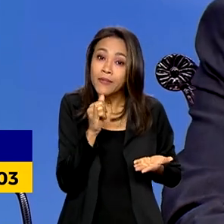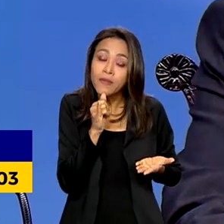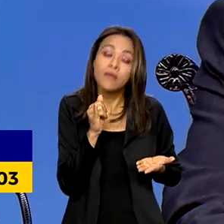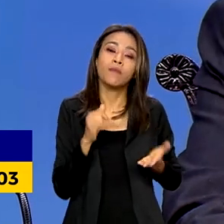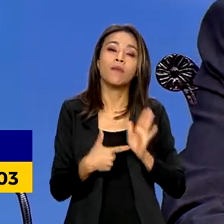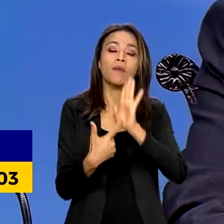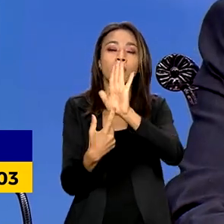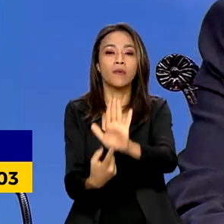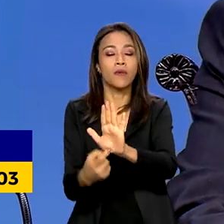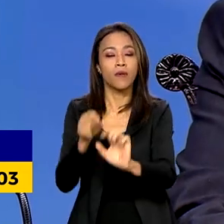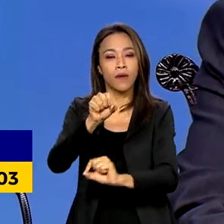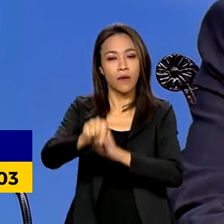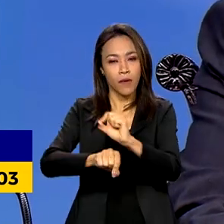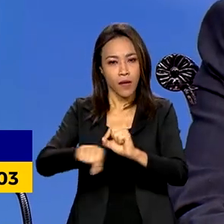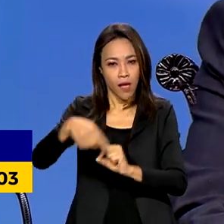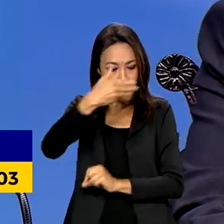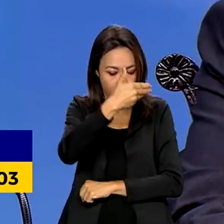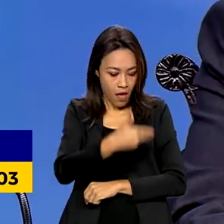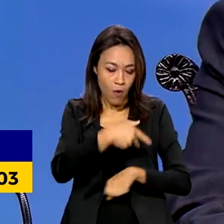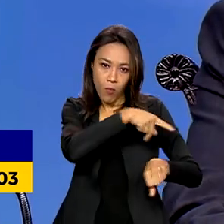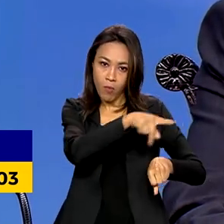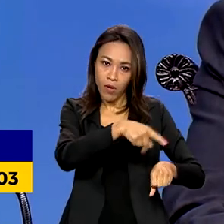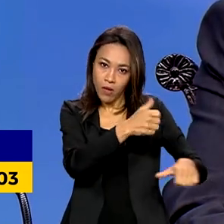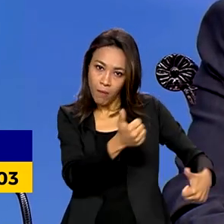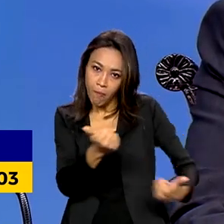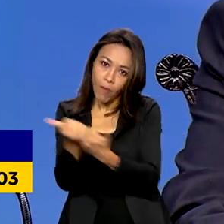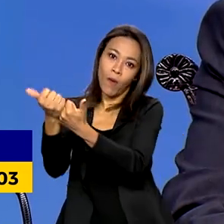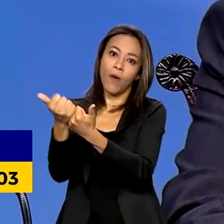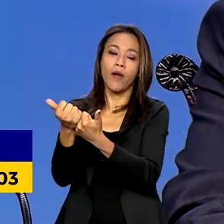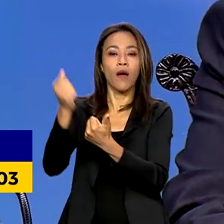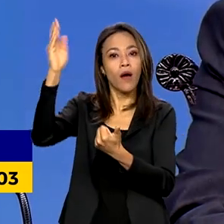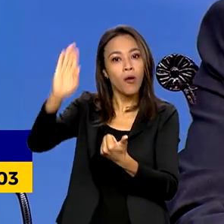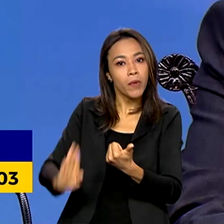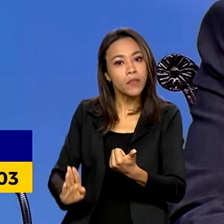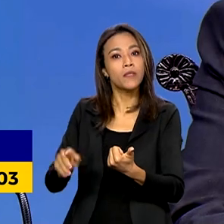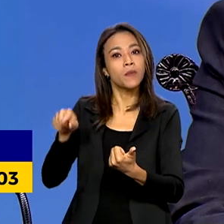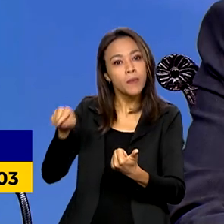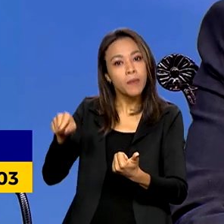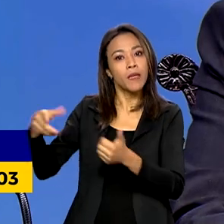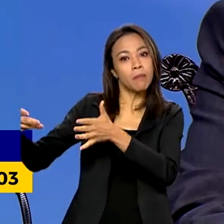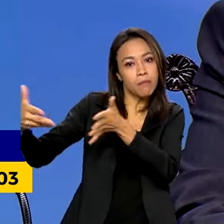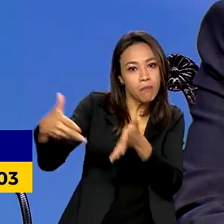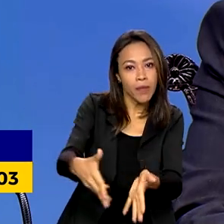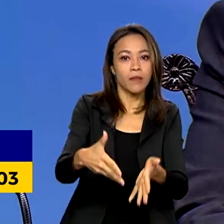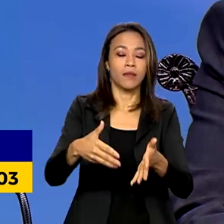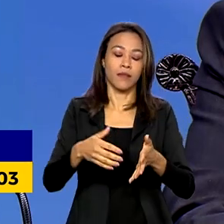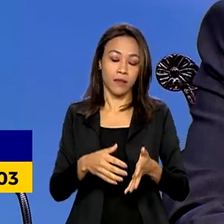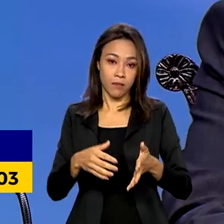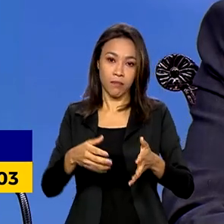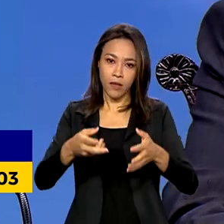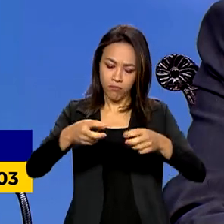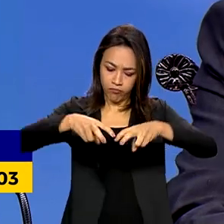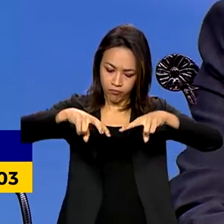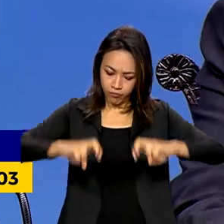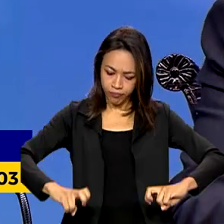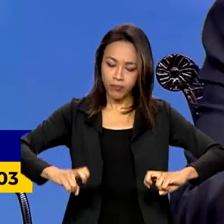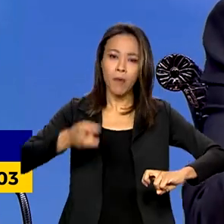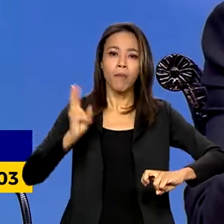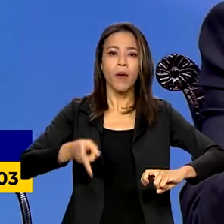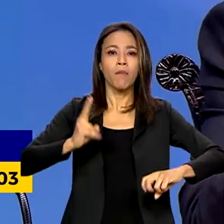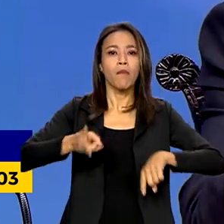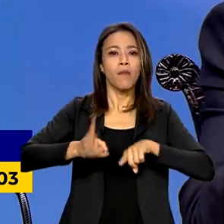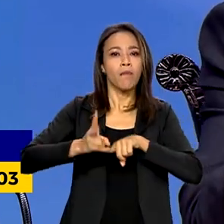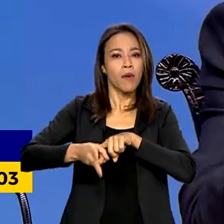isso é o apoio que o Reino Unido dá ao pleito brasileiro e a sua candidatura a um assento permanente no Conselho de